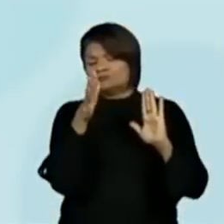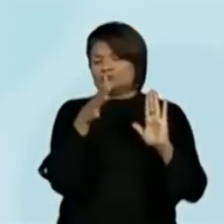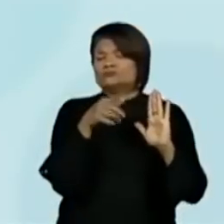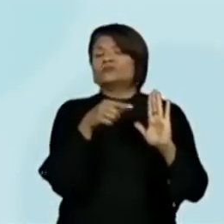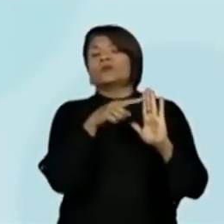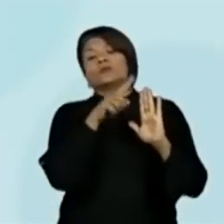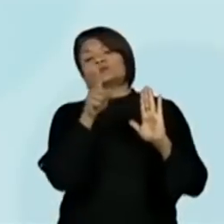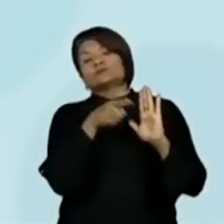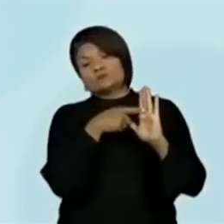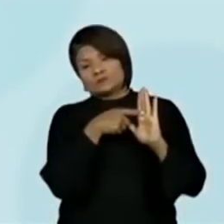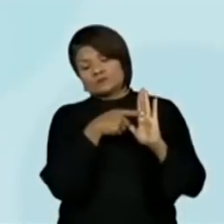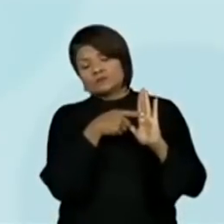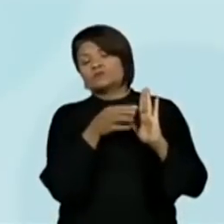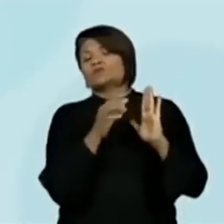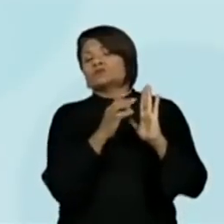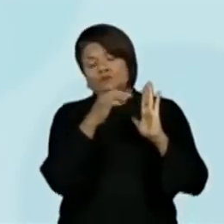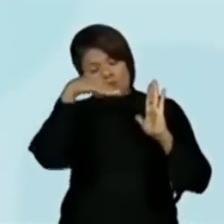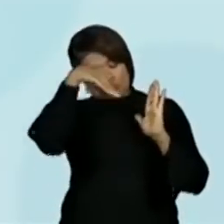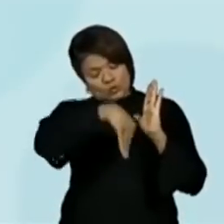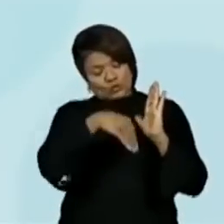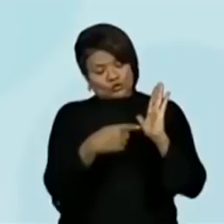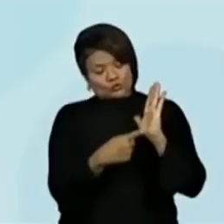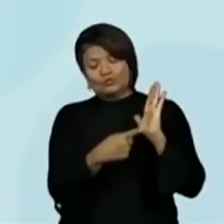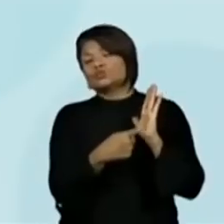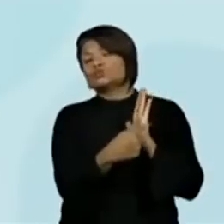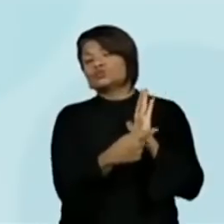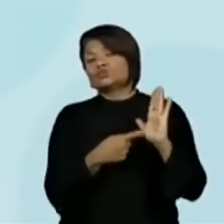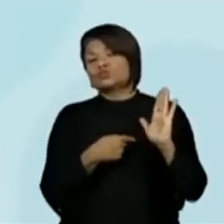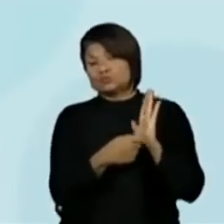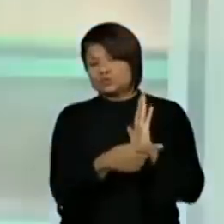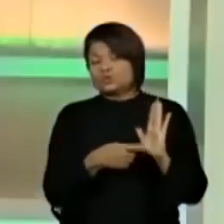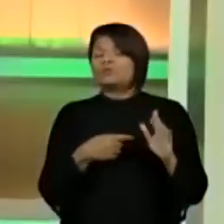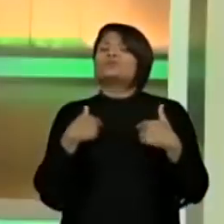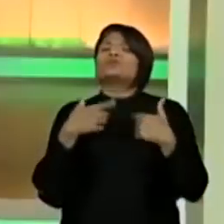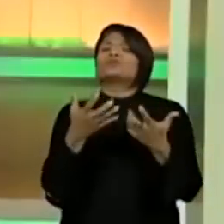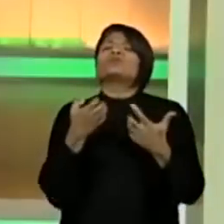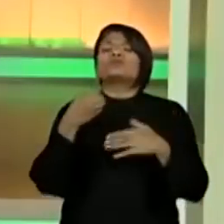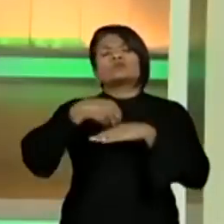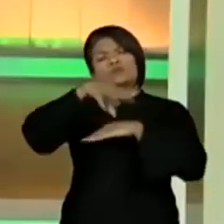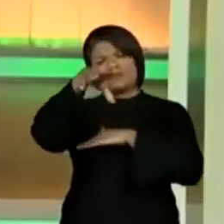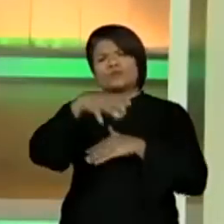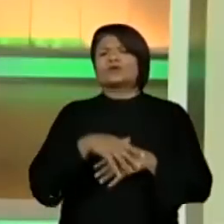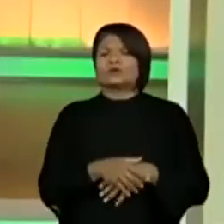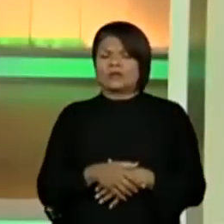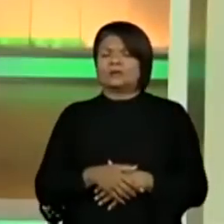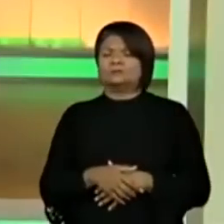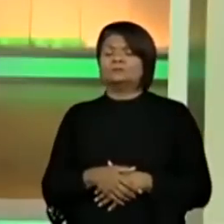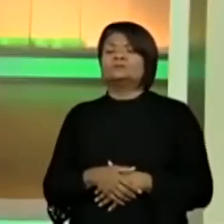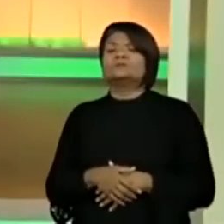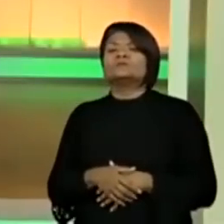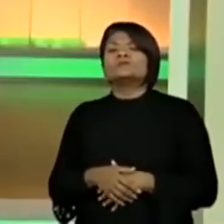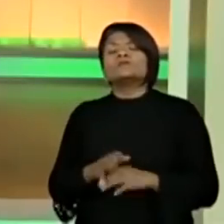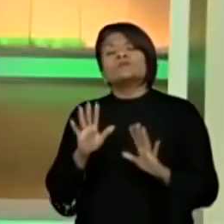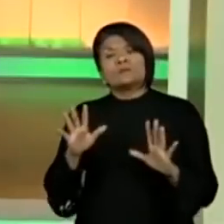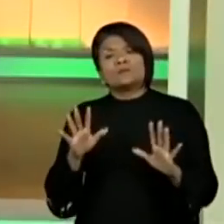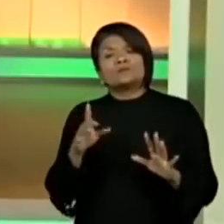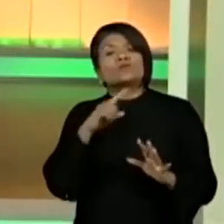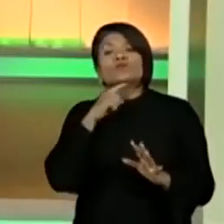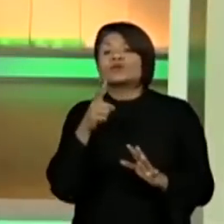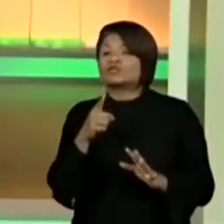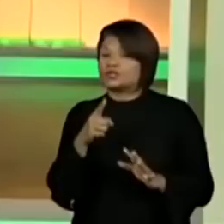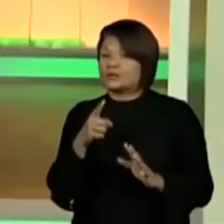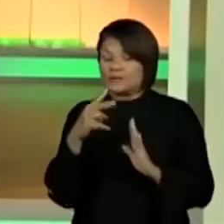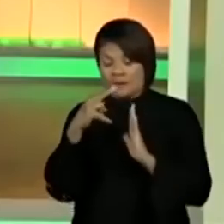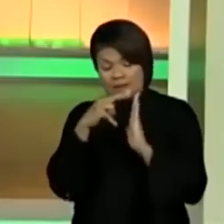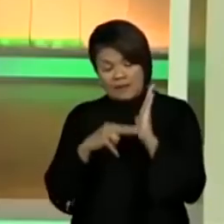ênfase, mas a gente veio aqui para o último parágrafo. Então, o que eu quero deixar de dica? É uma dica, tá, pessoal? É que não adianta a gente